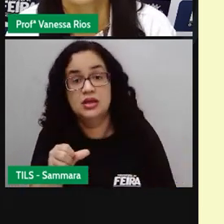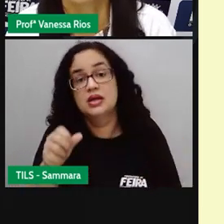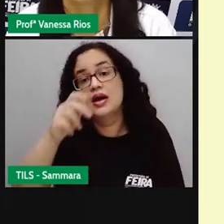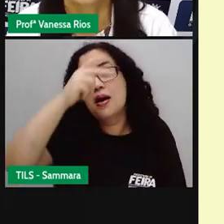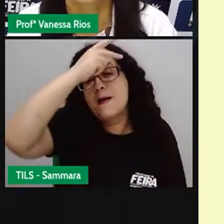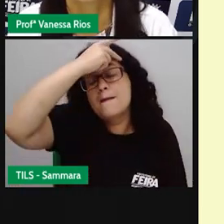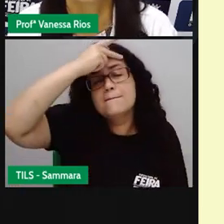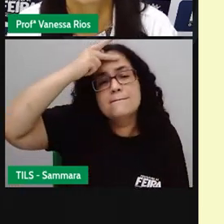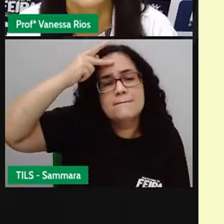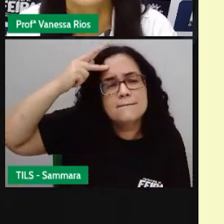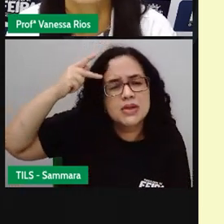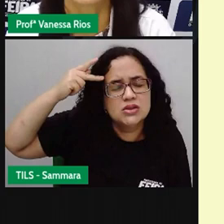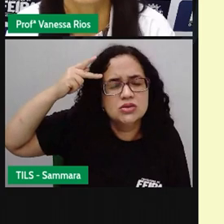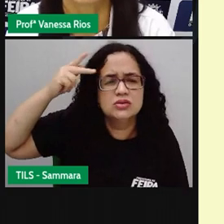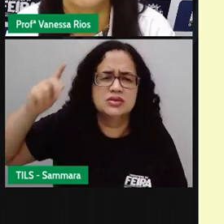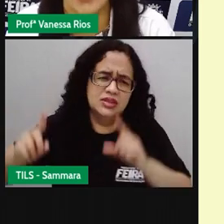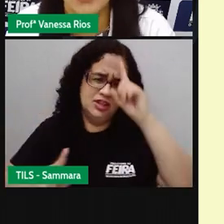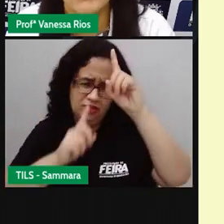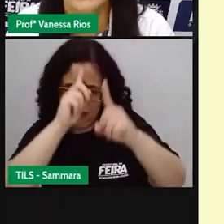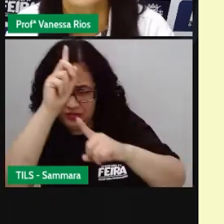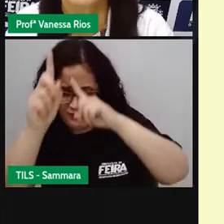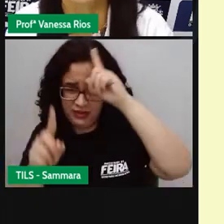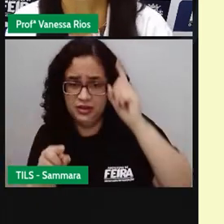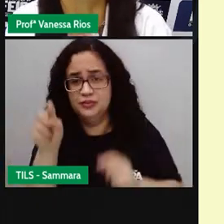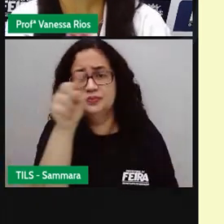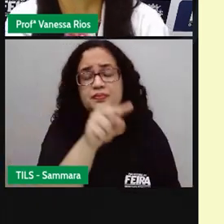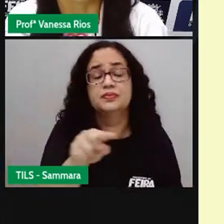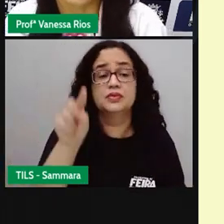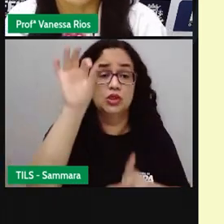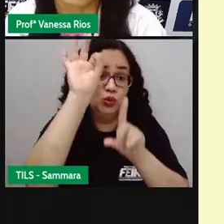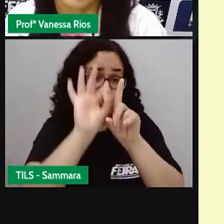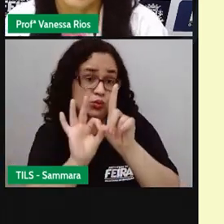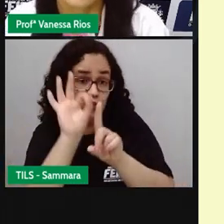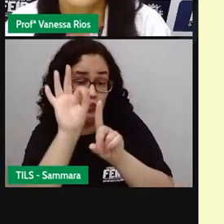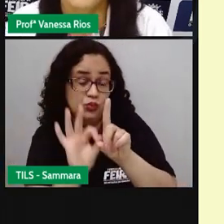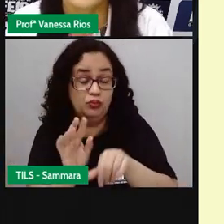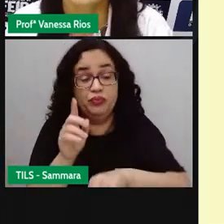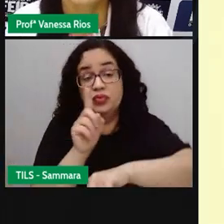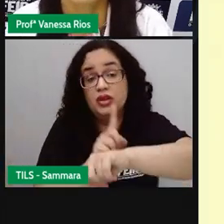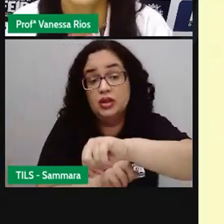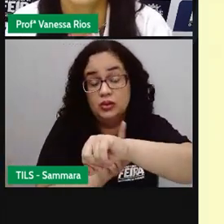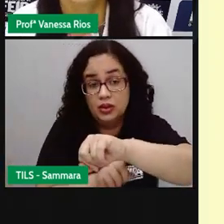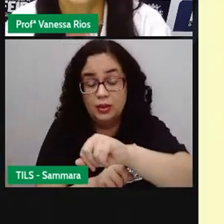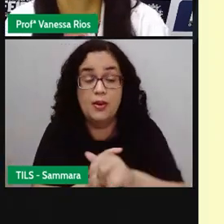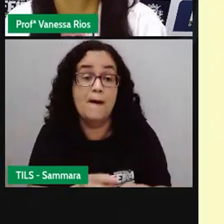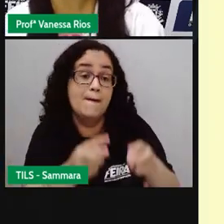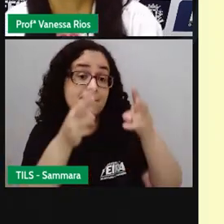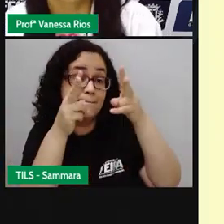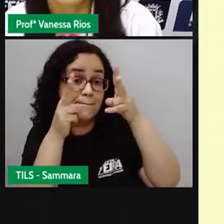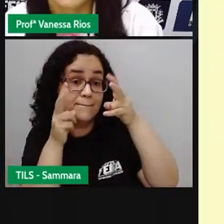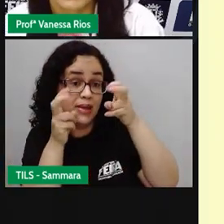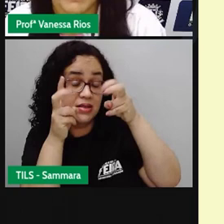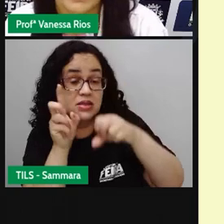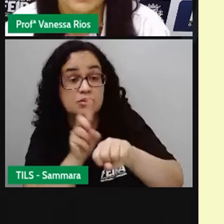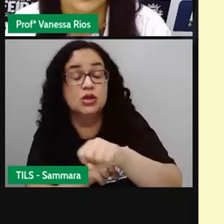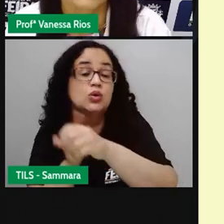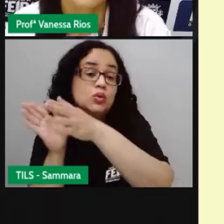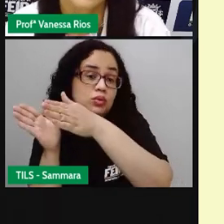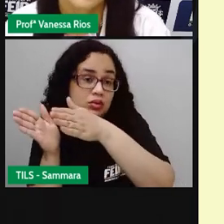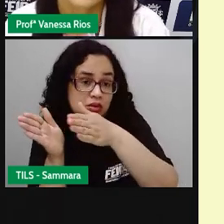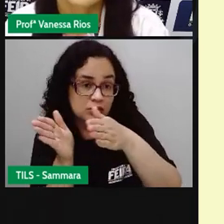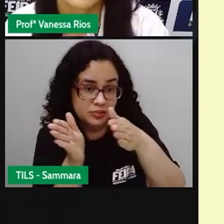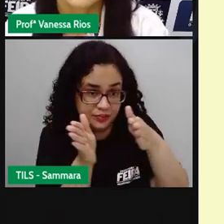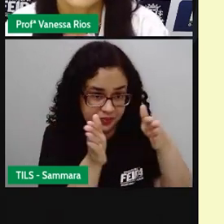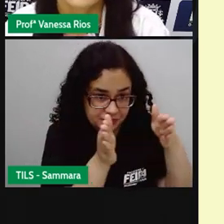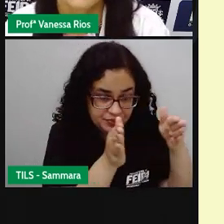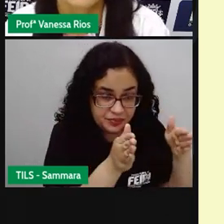começou a inventar instrumentos e formas de medir o tempo e de perceber quanto tempo se passou.